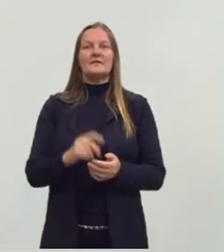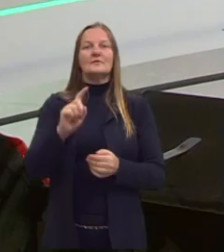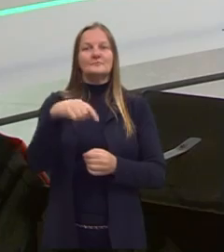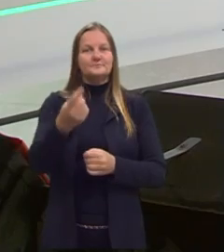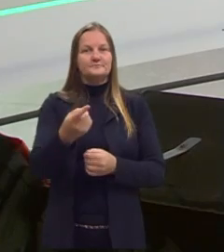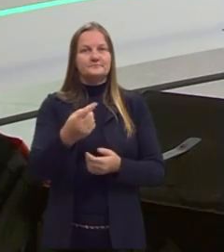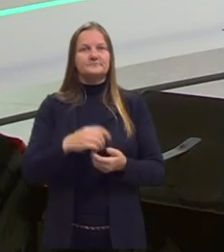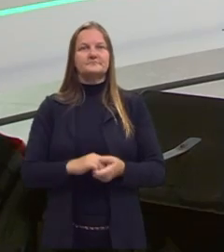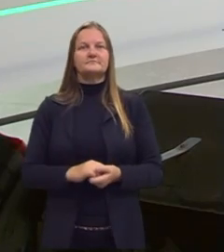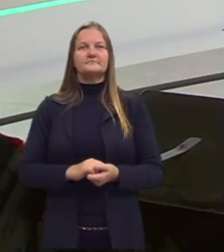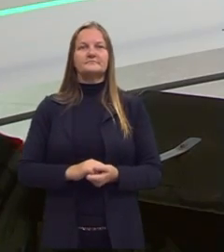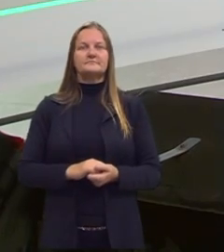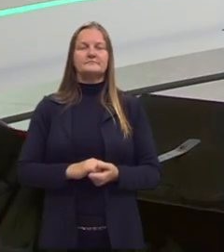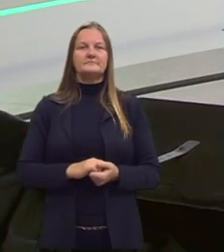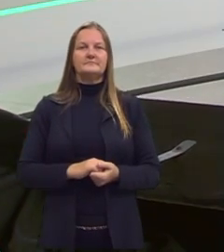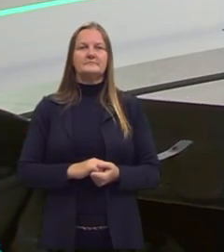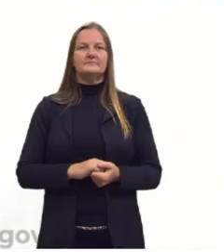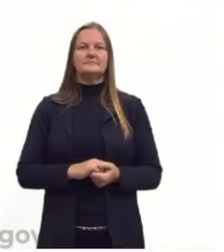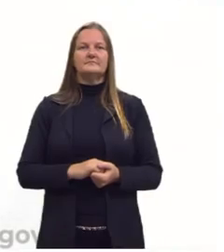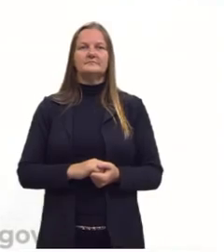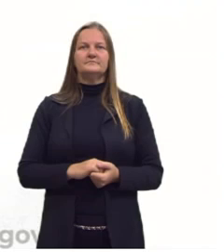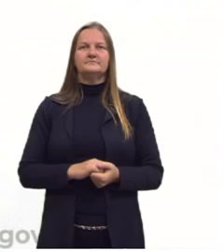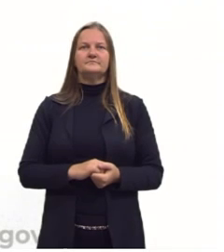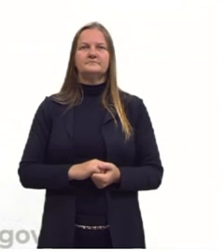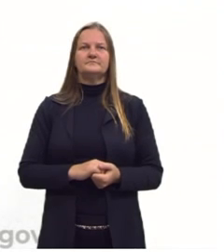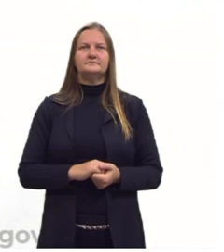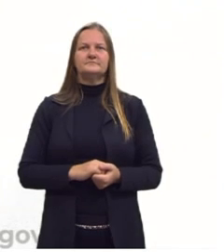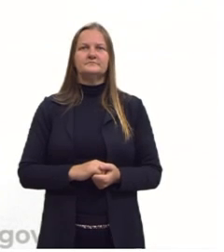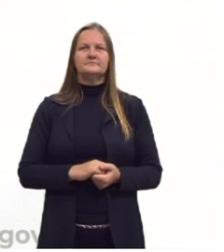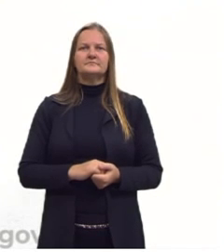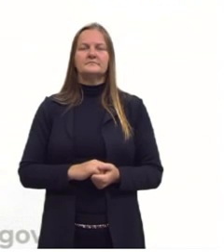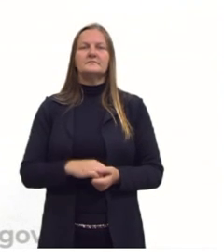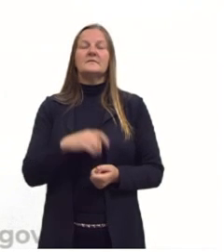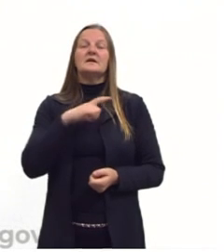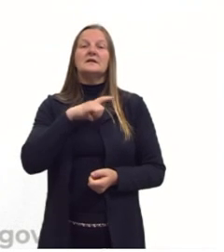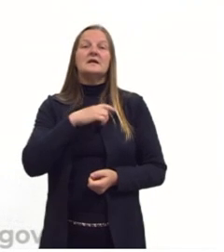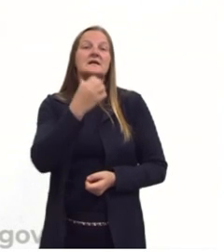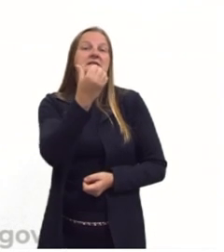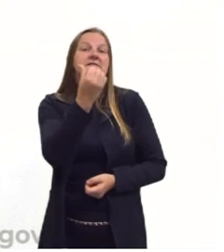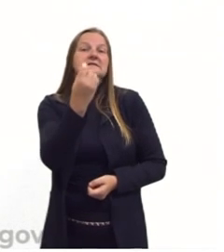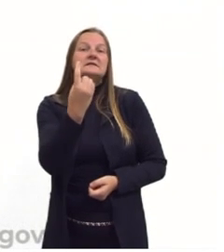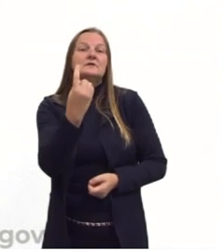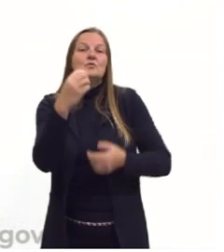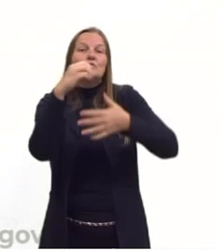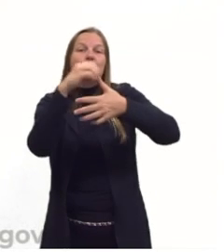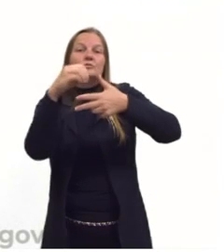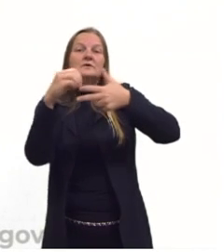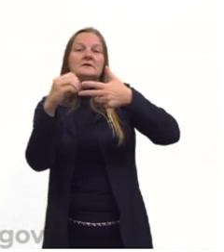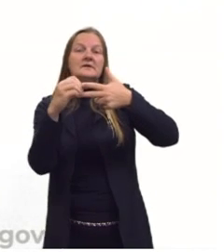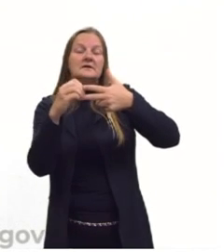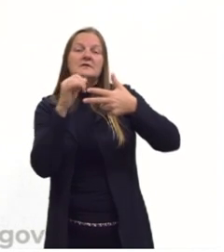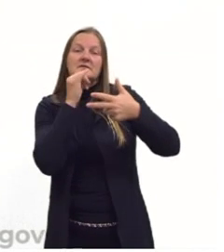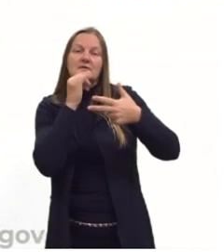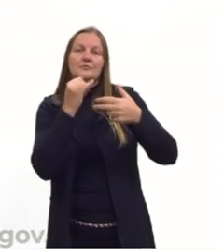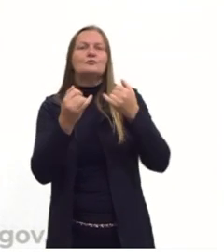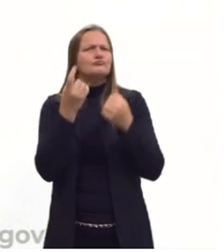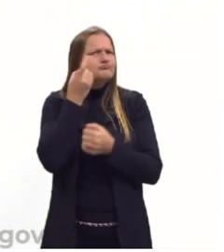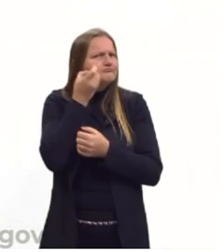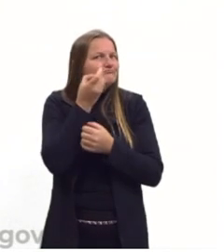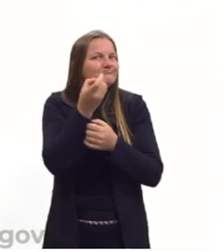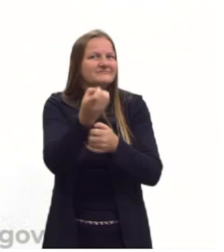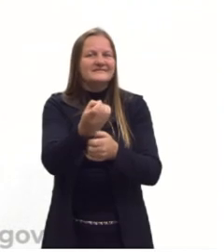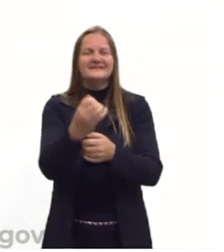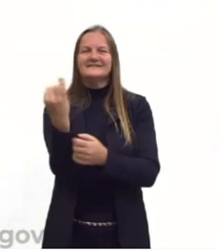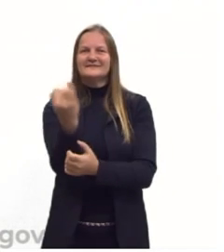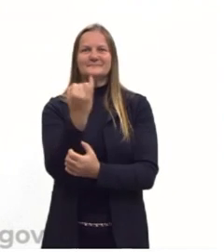próximo slide e a gente vai trabalhar um pouquinho a questão 61 do Enem, que ela traz uma questão muito interessante